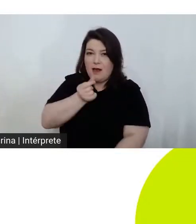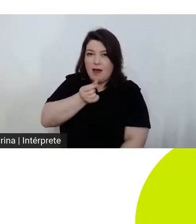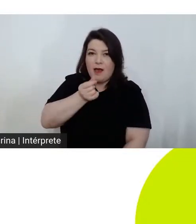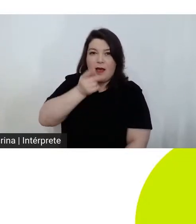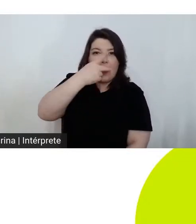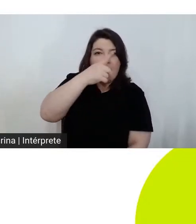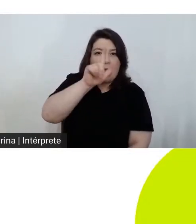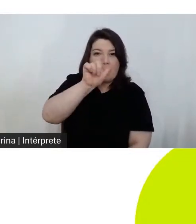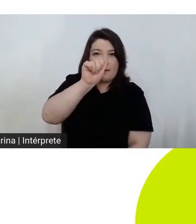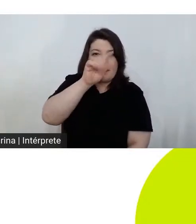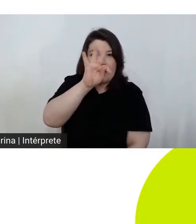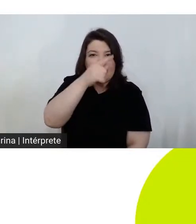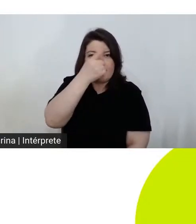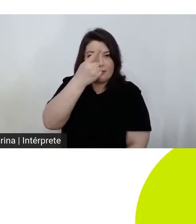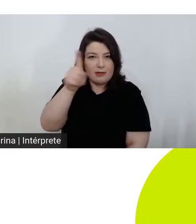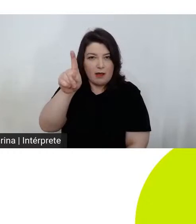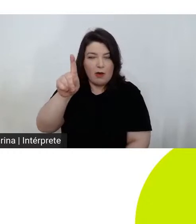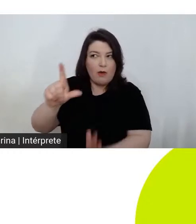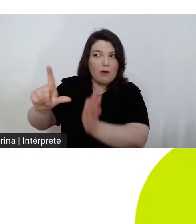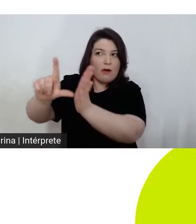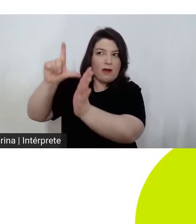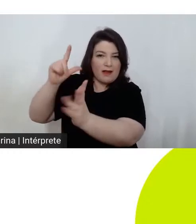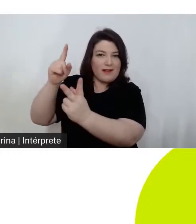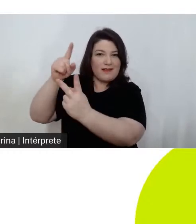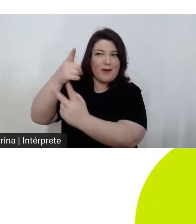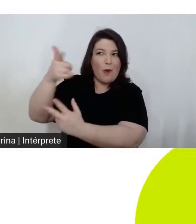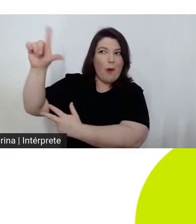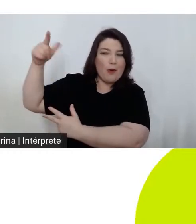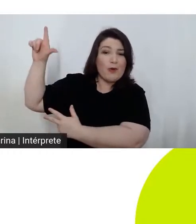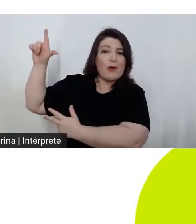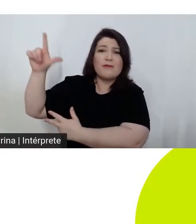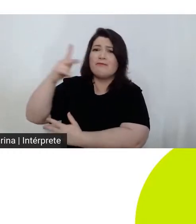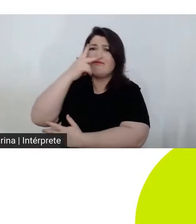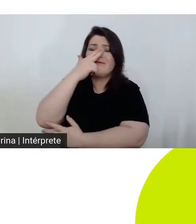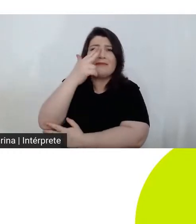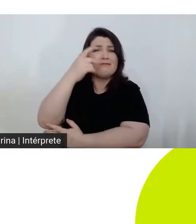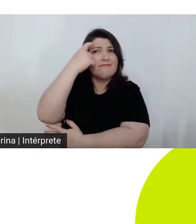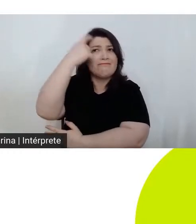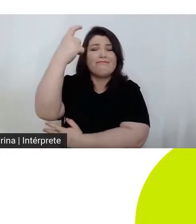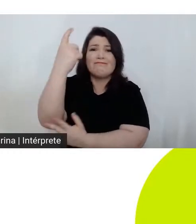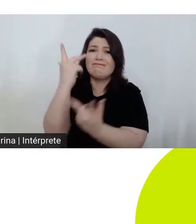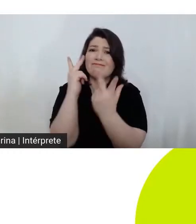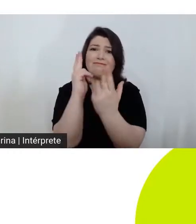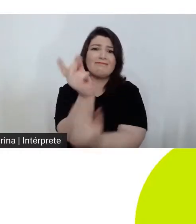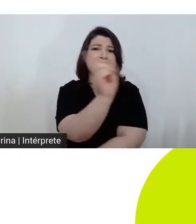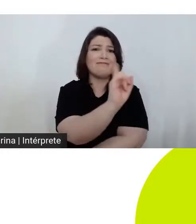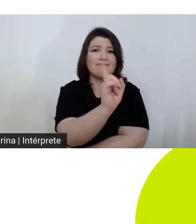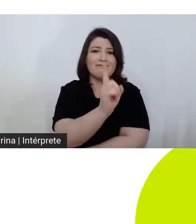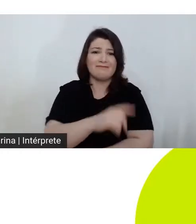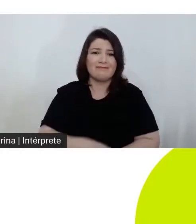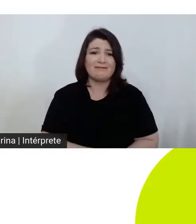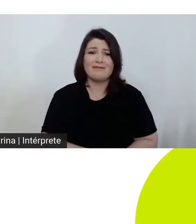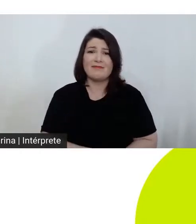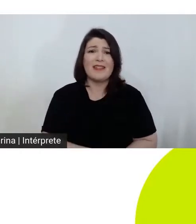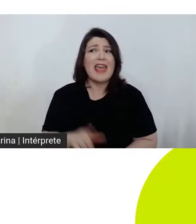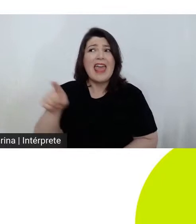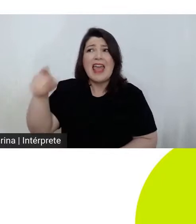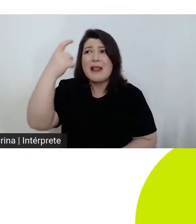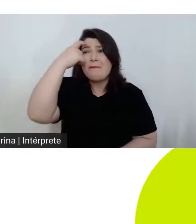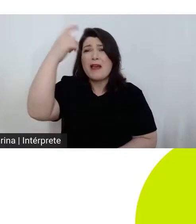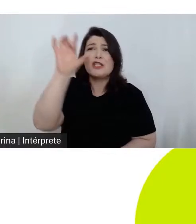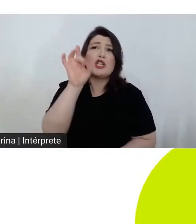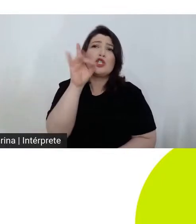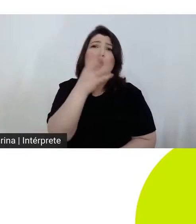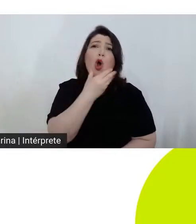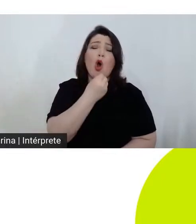grandes trágicos da Grécia Antiga a ideia de que cabe aos homens e apenas aos homens a construção da sua